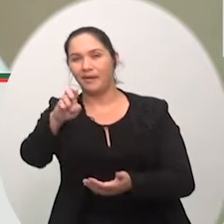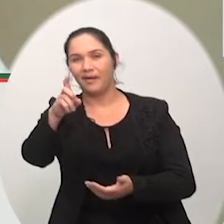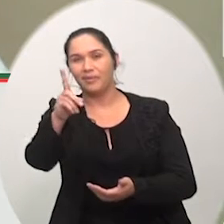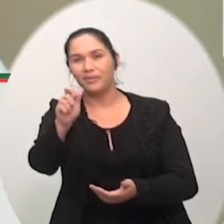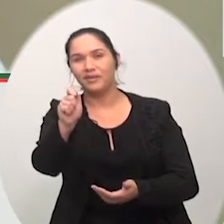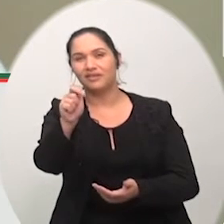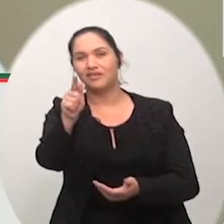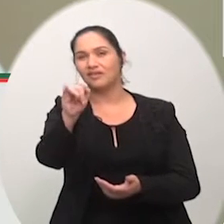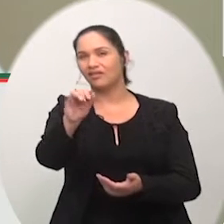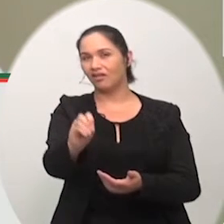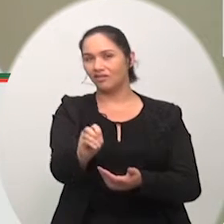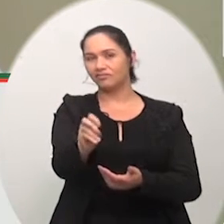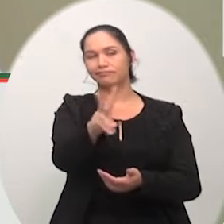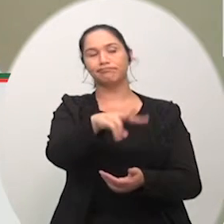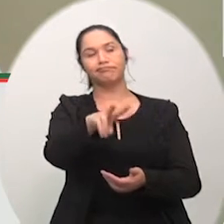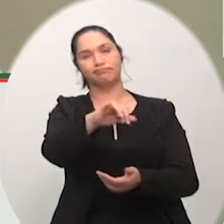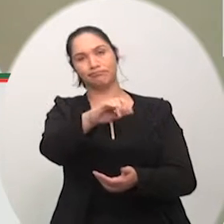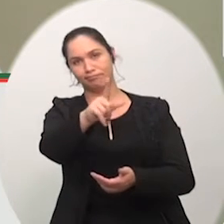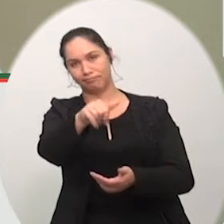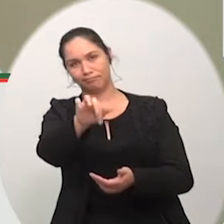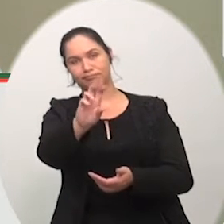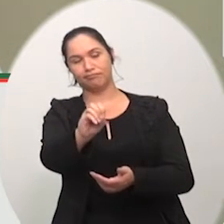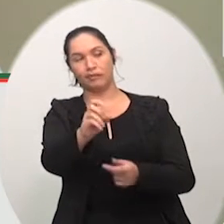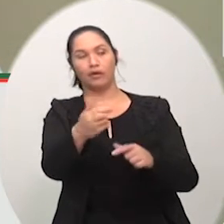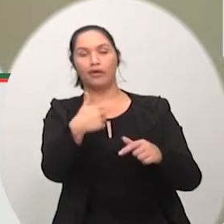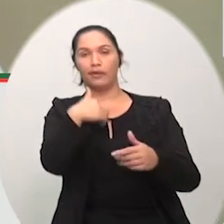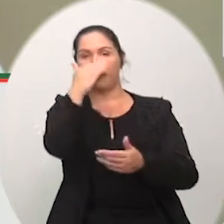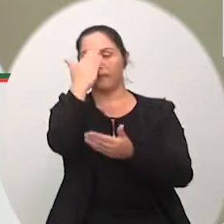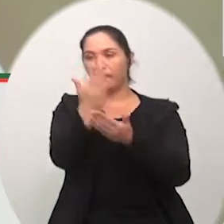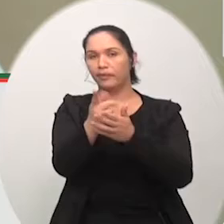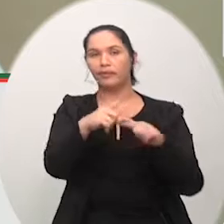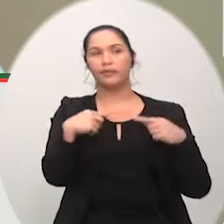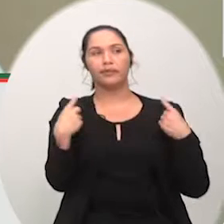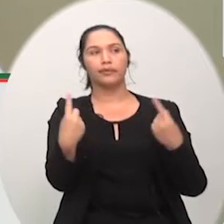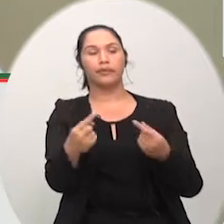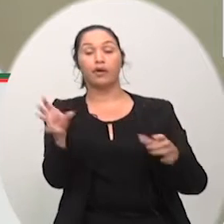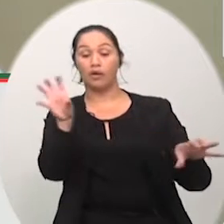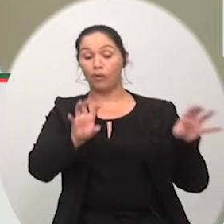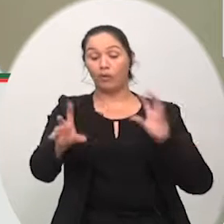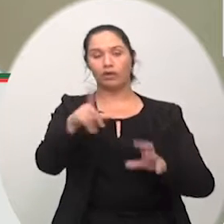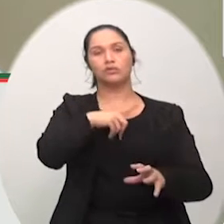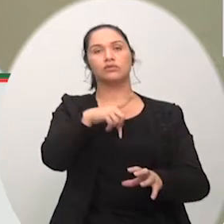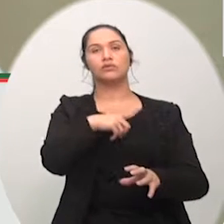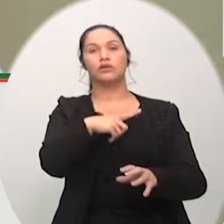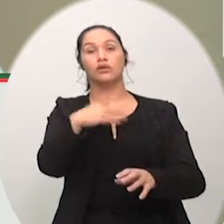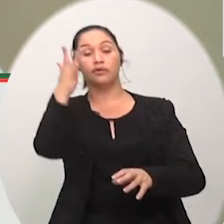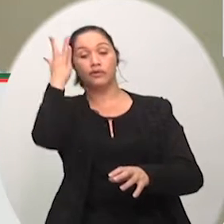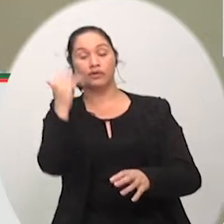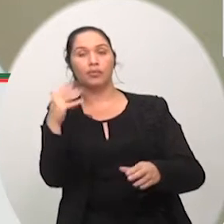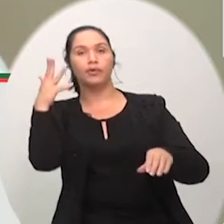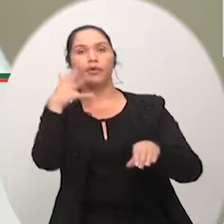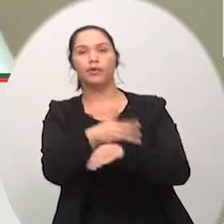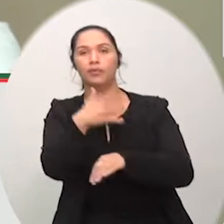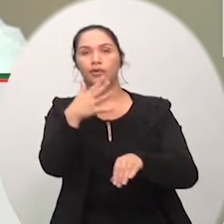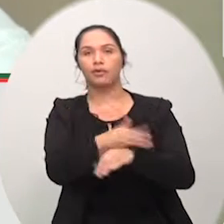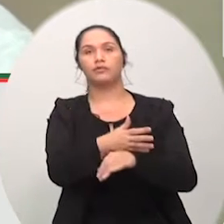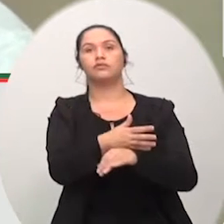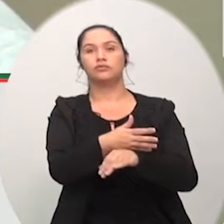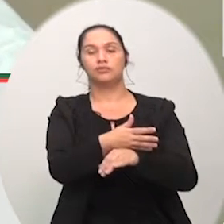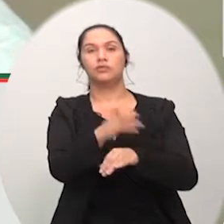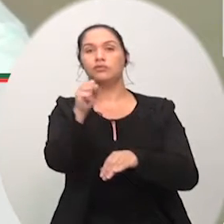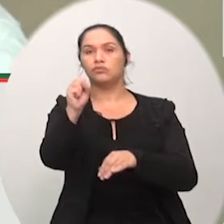vereador Jair então eu acho que nós temos que tomar o cuidado nós temos que sim participar amanhã dessa audiência pública que vai ter